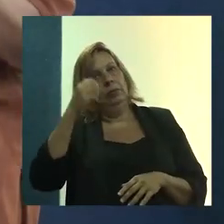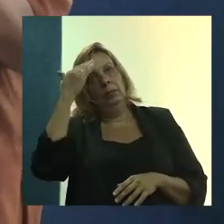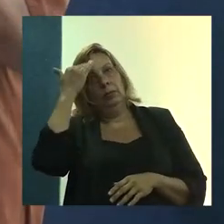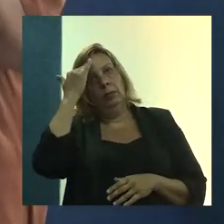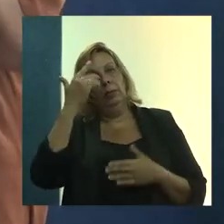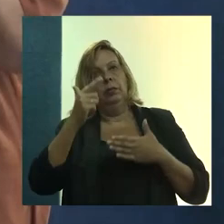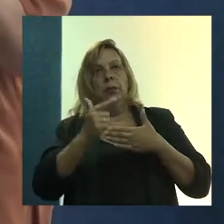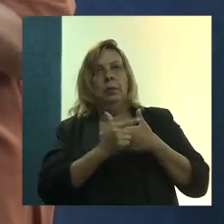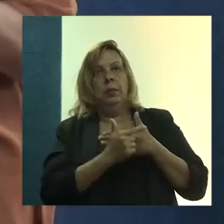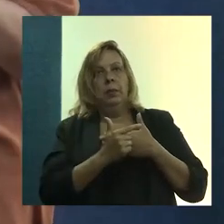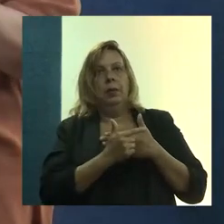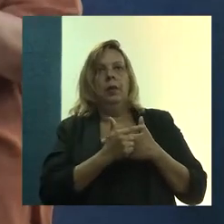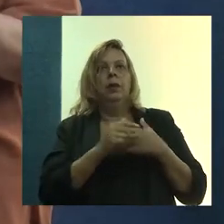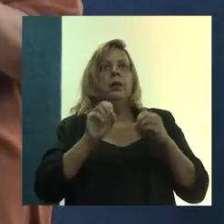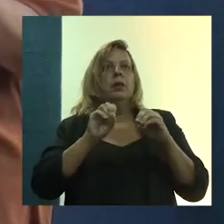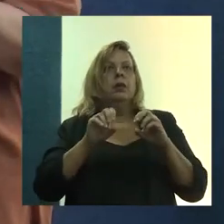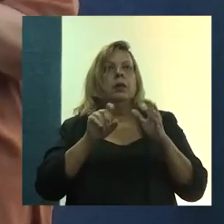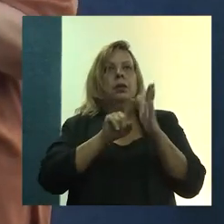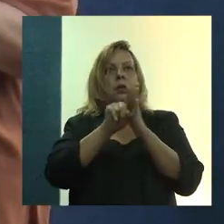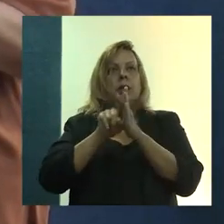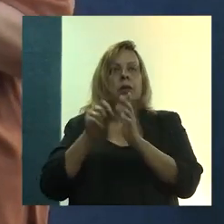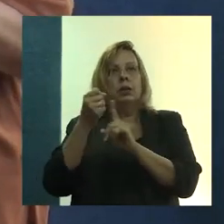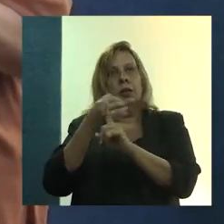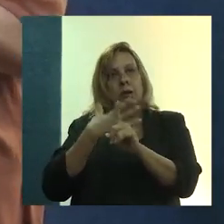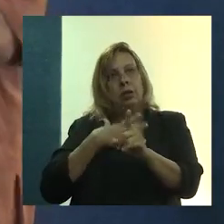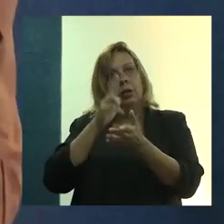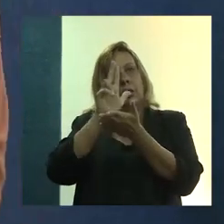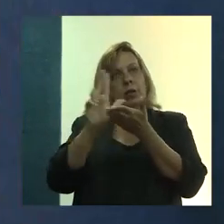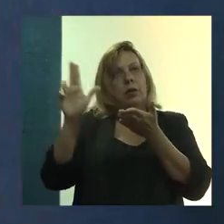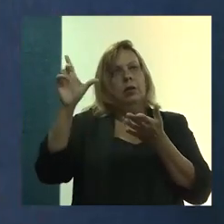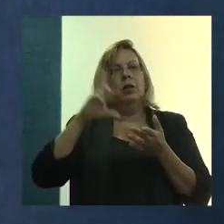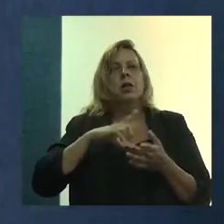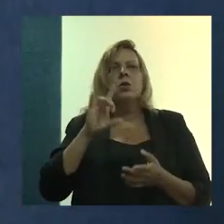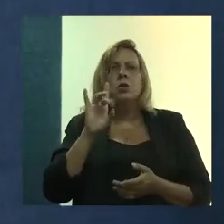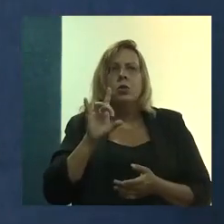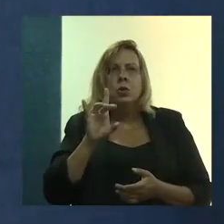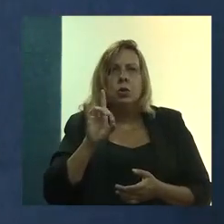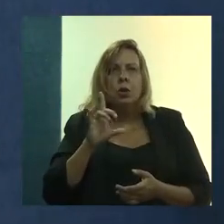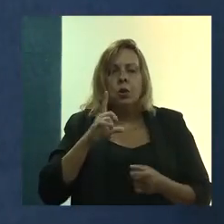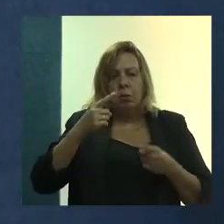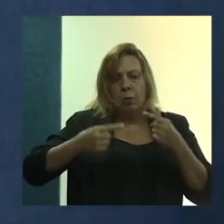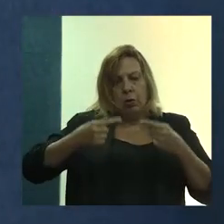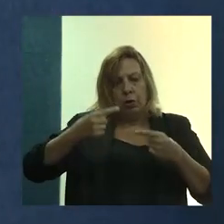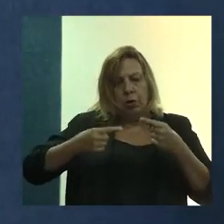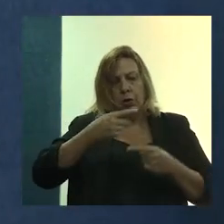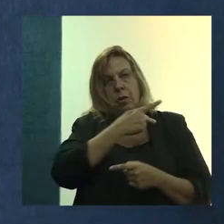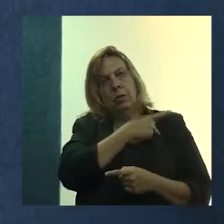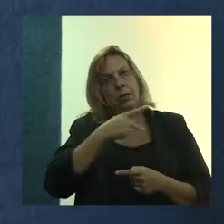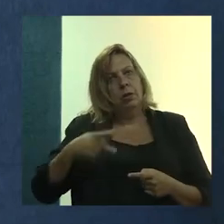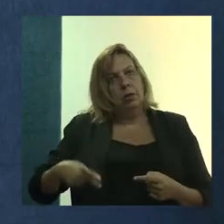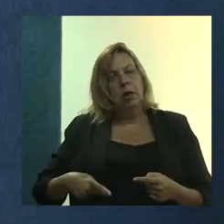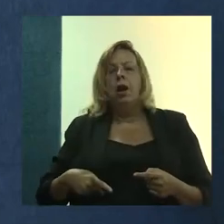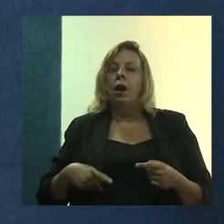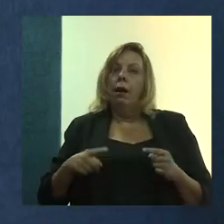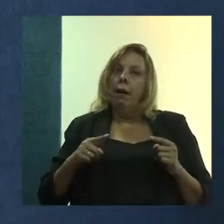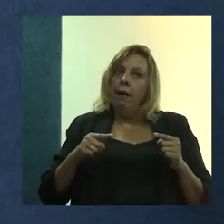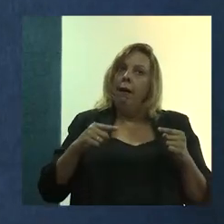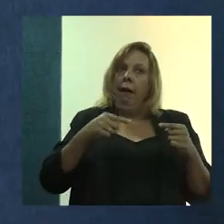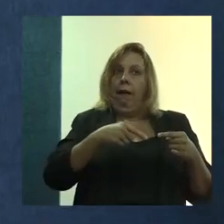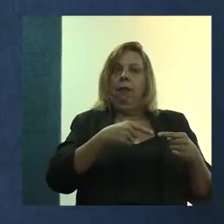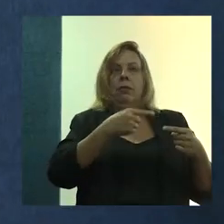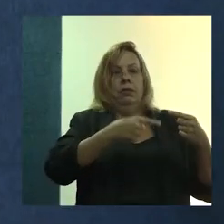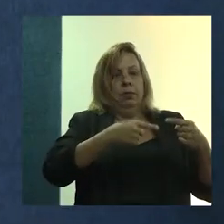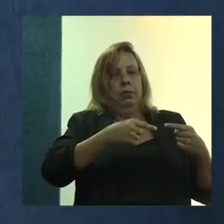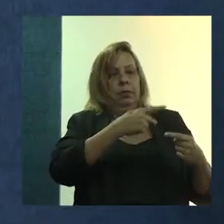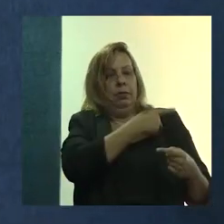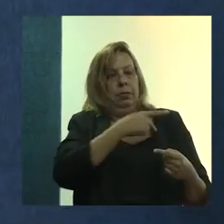que o papel do ensino, pesquisa, extensão na universidade, não é solução de política pública, é uma política pública